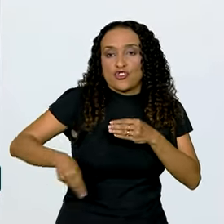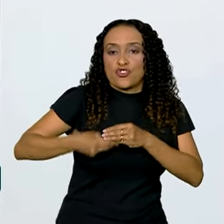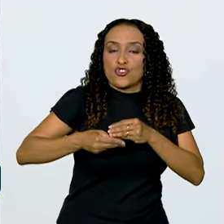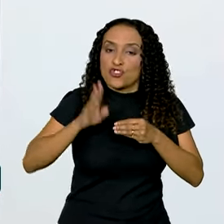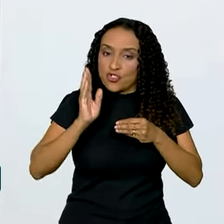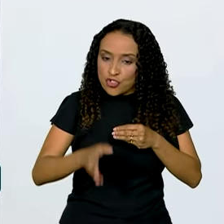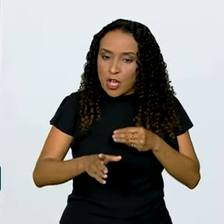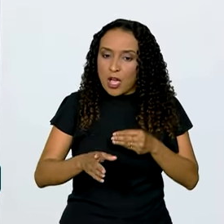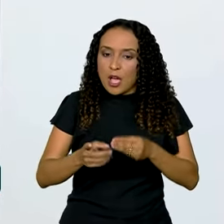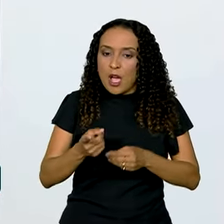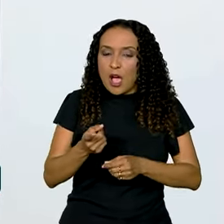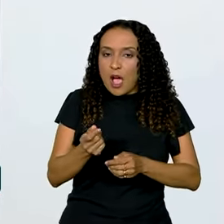às contas do bimestre.